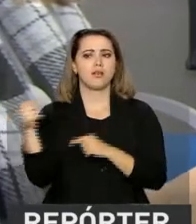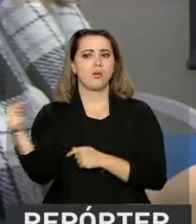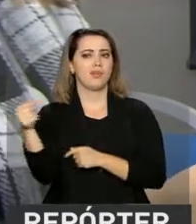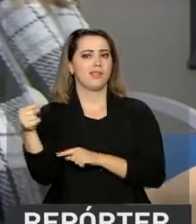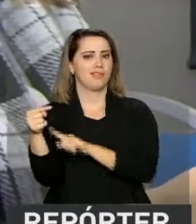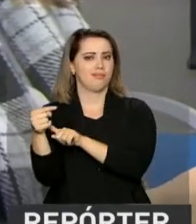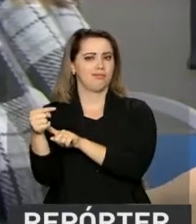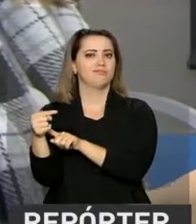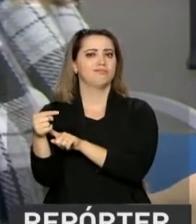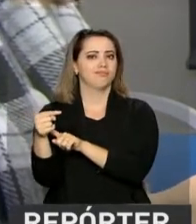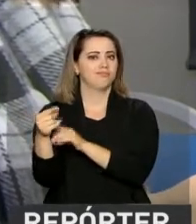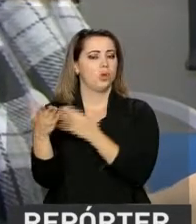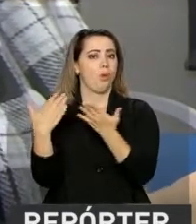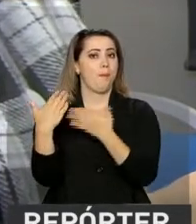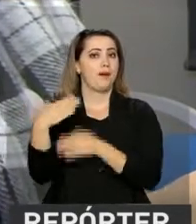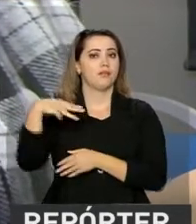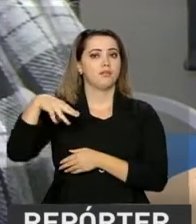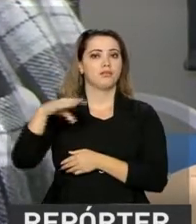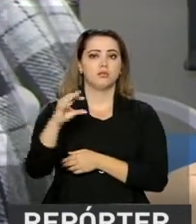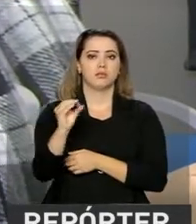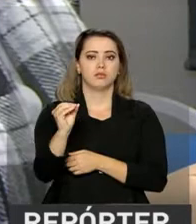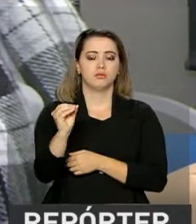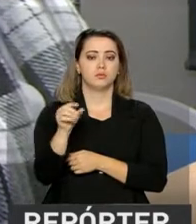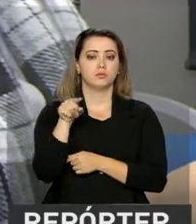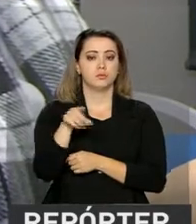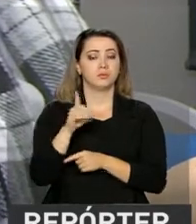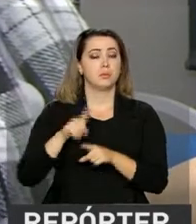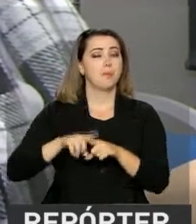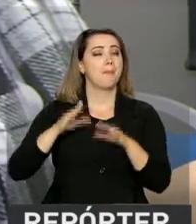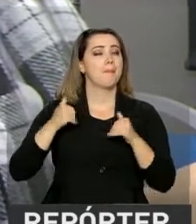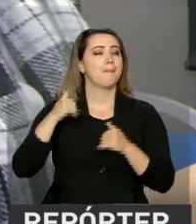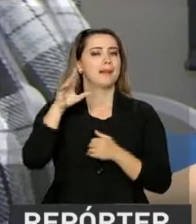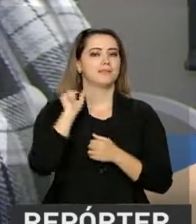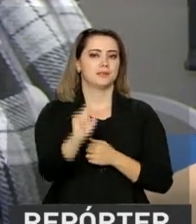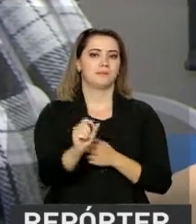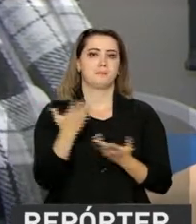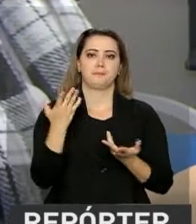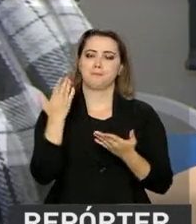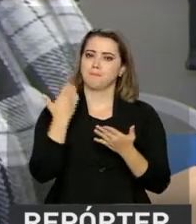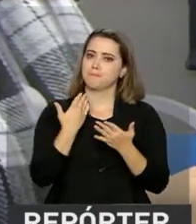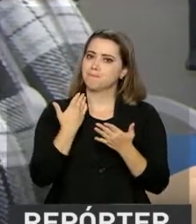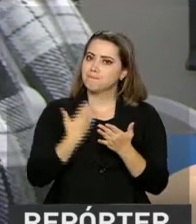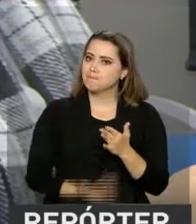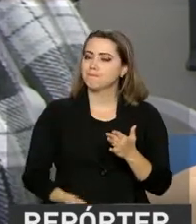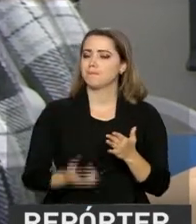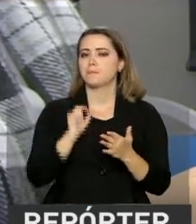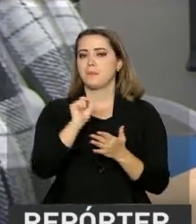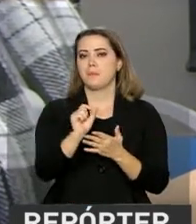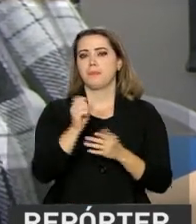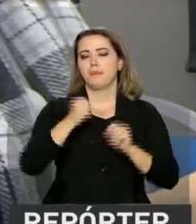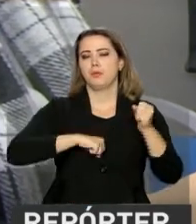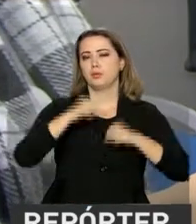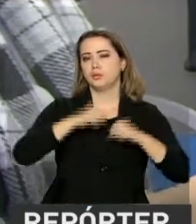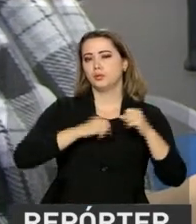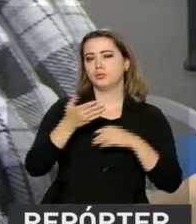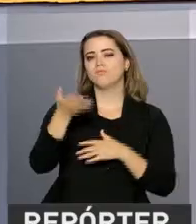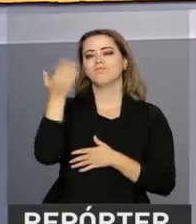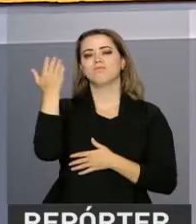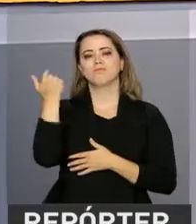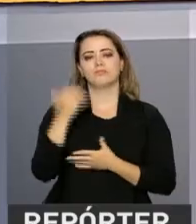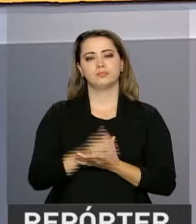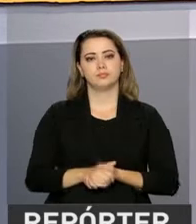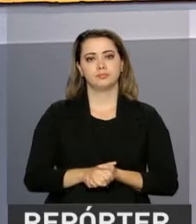observado no mês de março, e mais do que isso, do que as perdas que o setor industrial havia marcado em períodos anteriores.